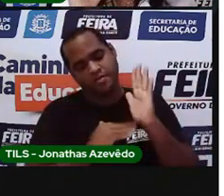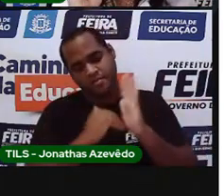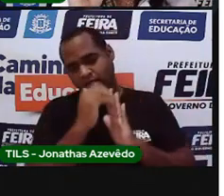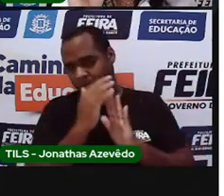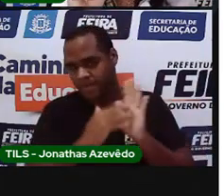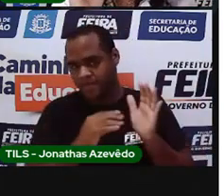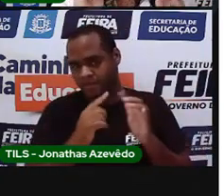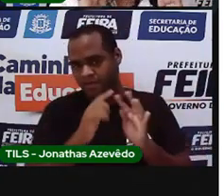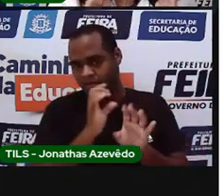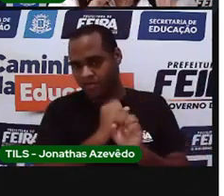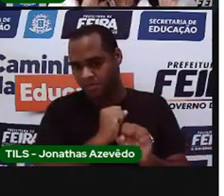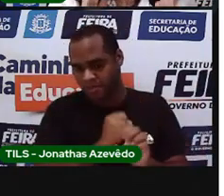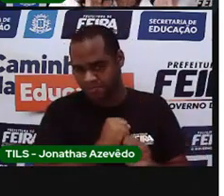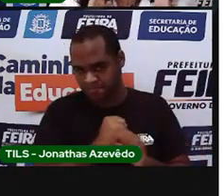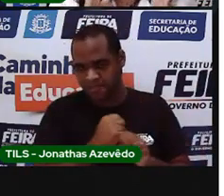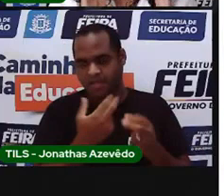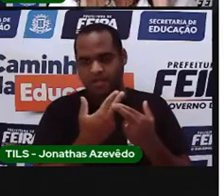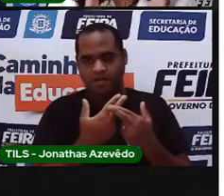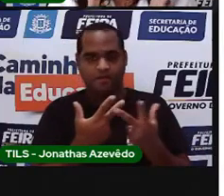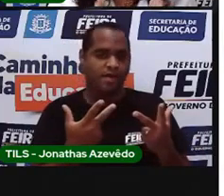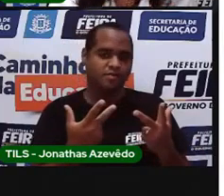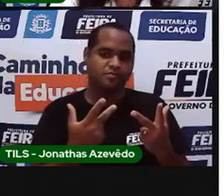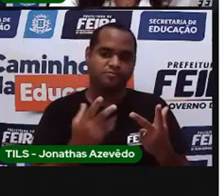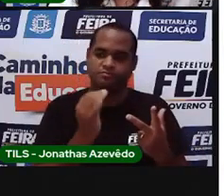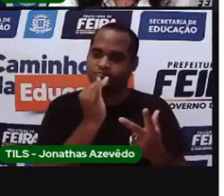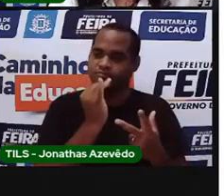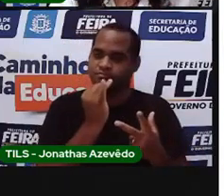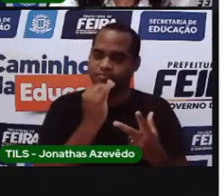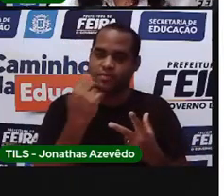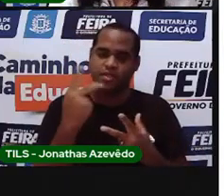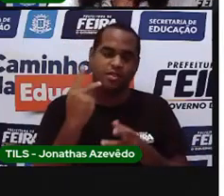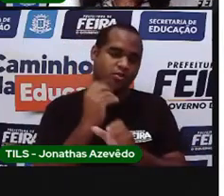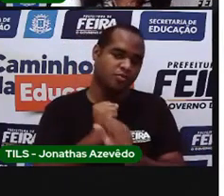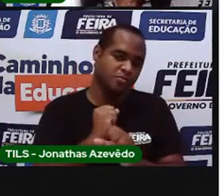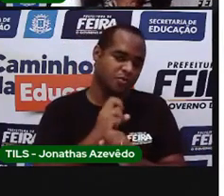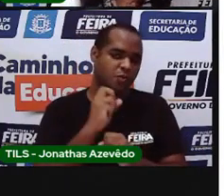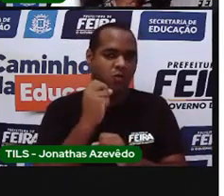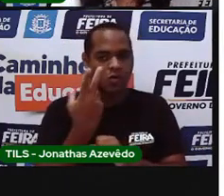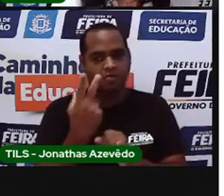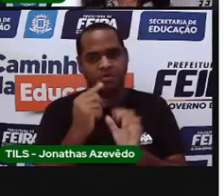nossa contagem quando forem colunas ou barras.